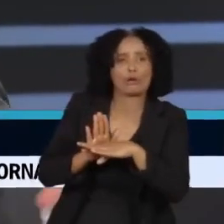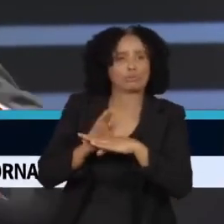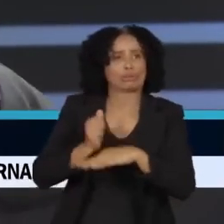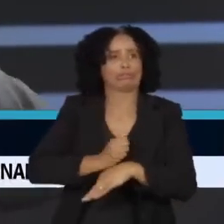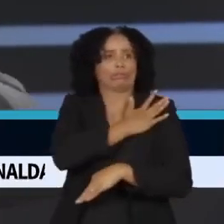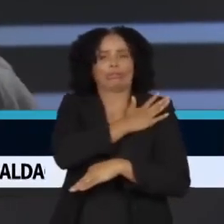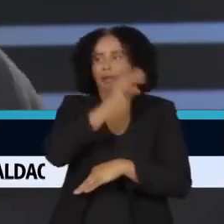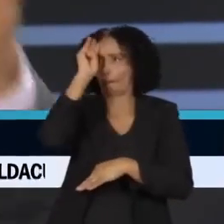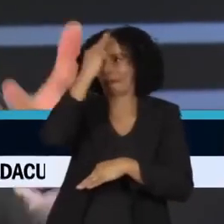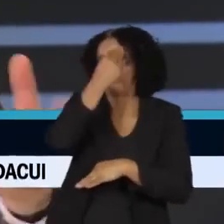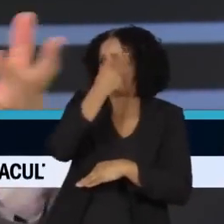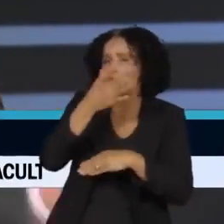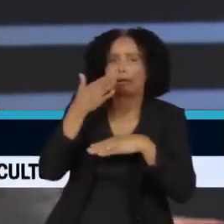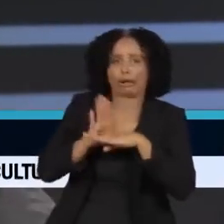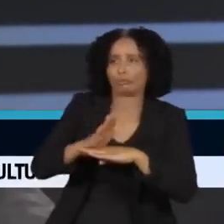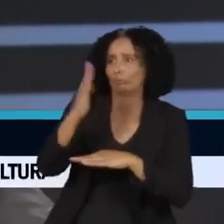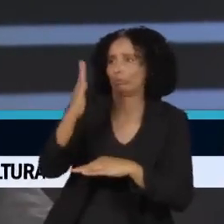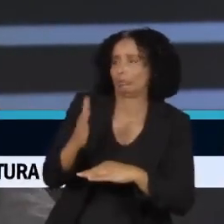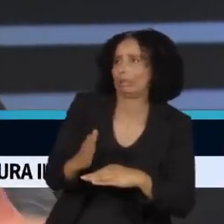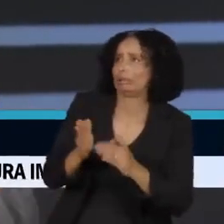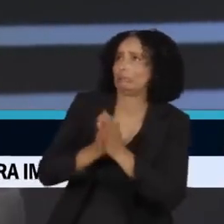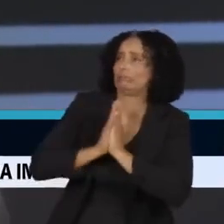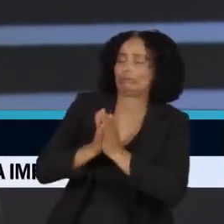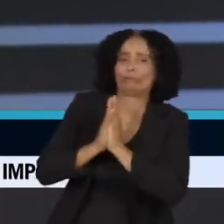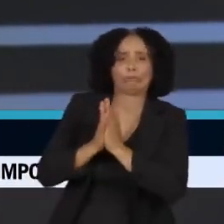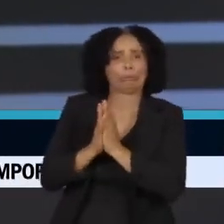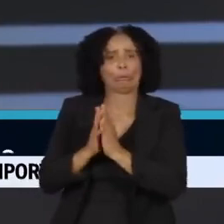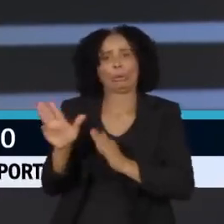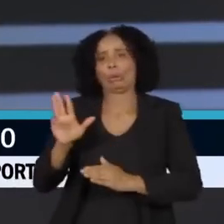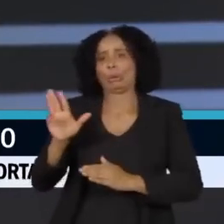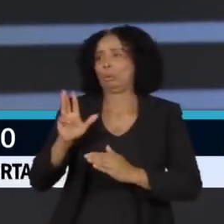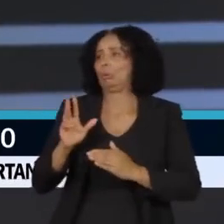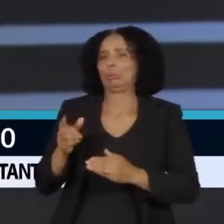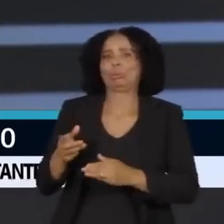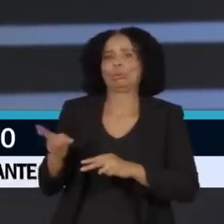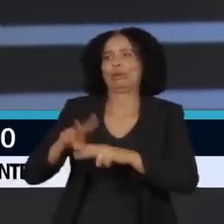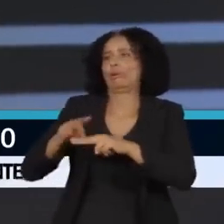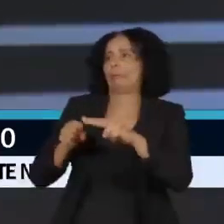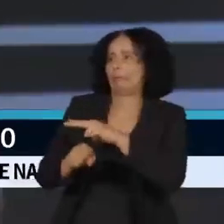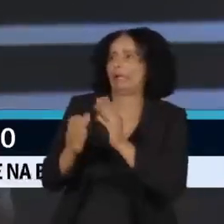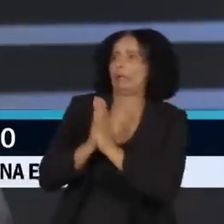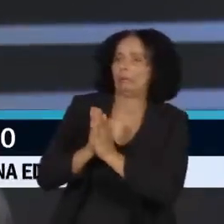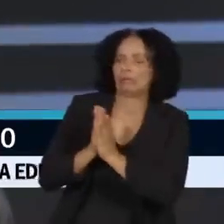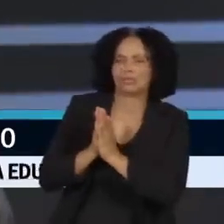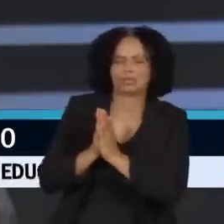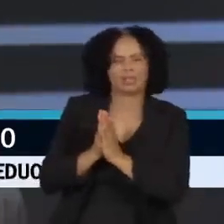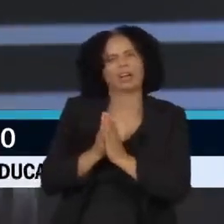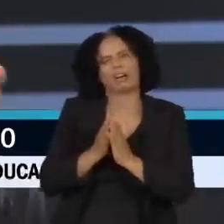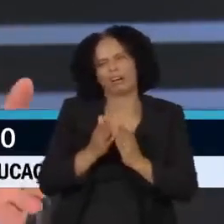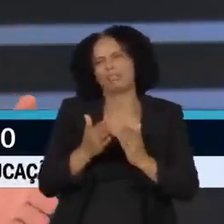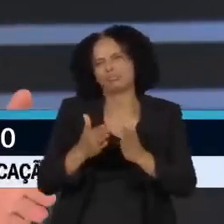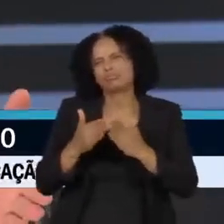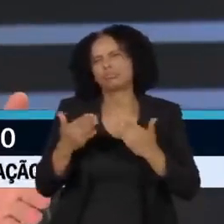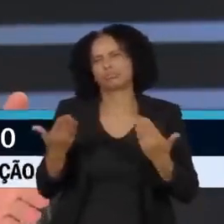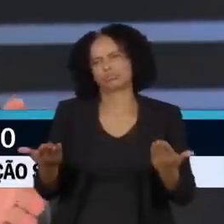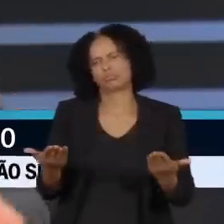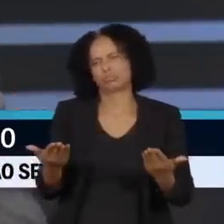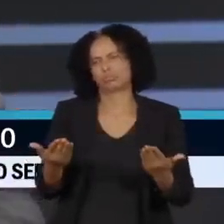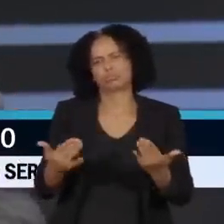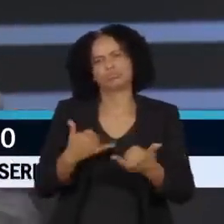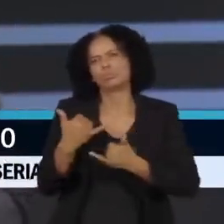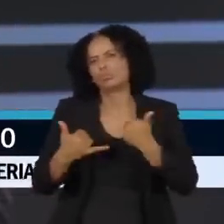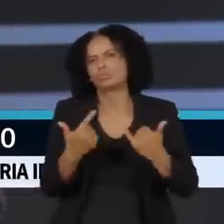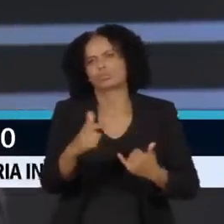nação e que Lula não assumiu e está preso. Infelizmente, esse pessoal não é brincadeira, porque desse pessoal,